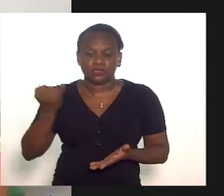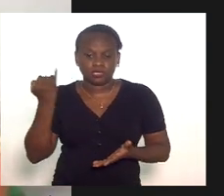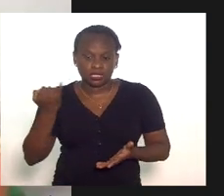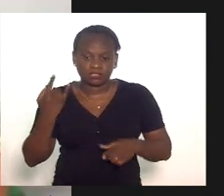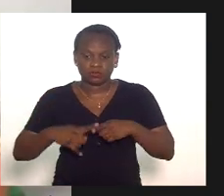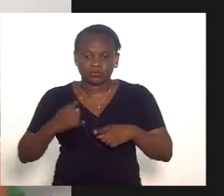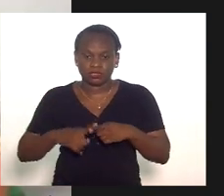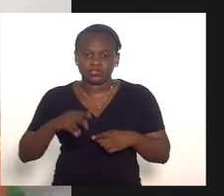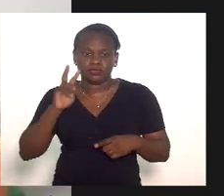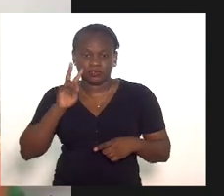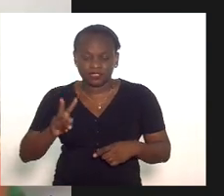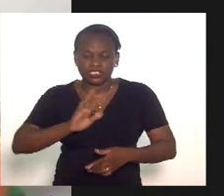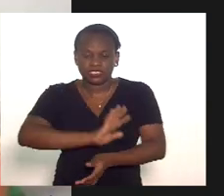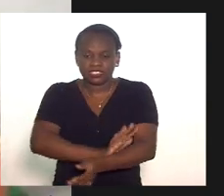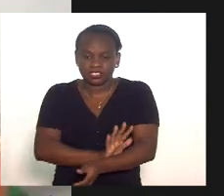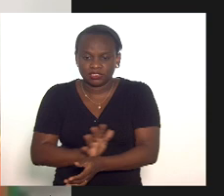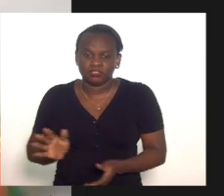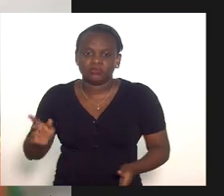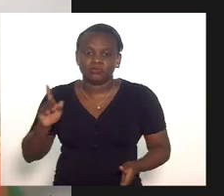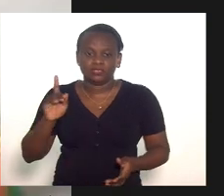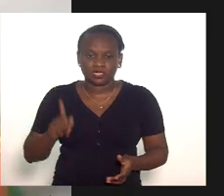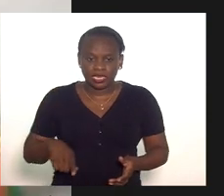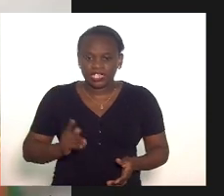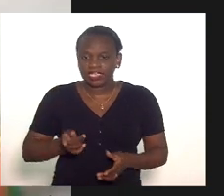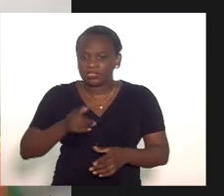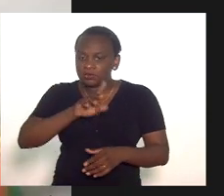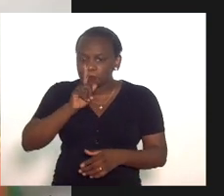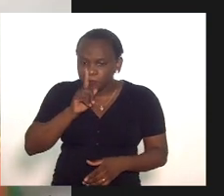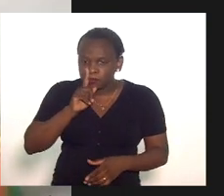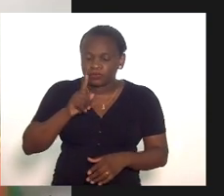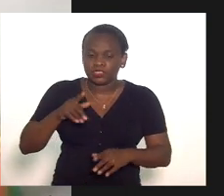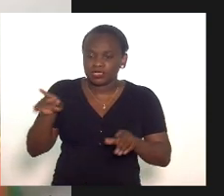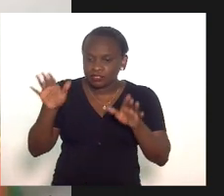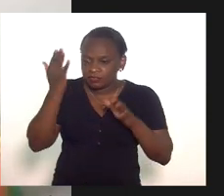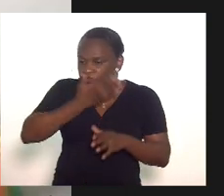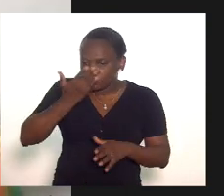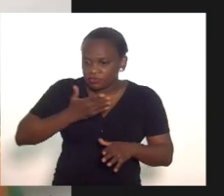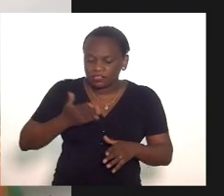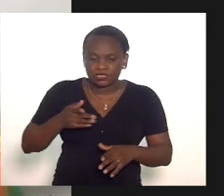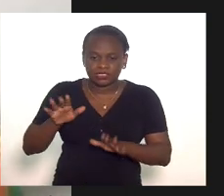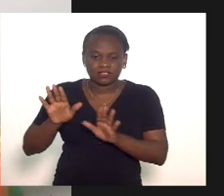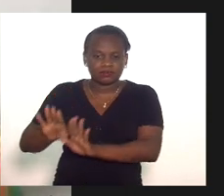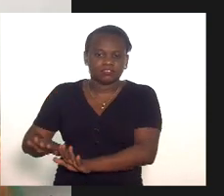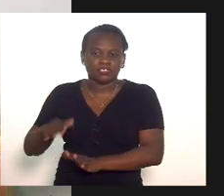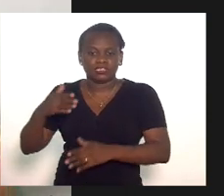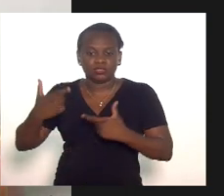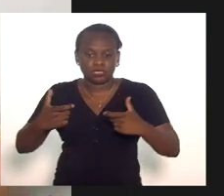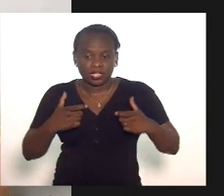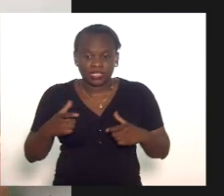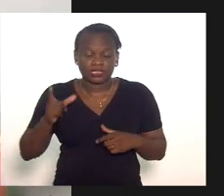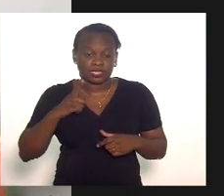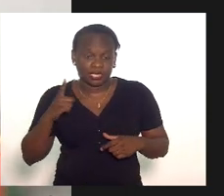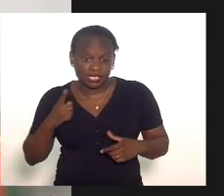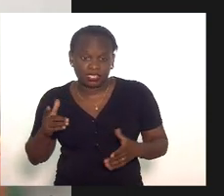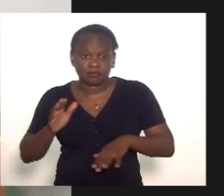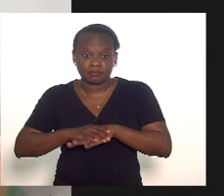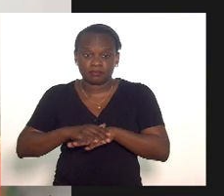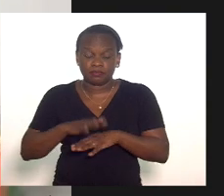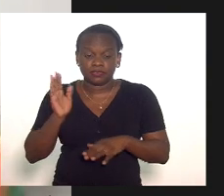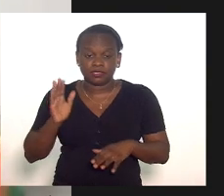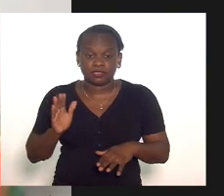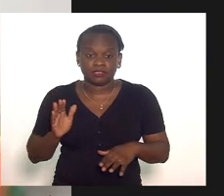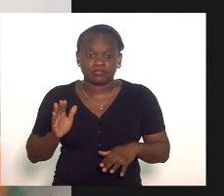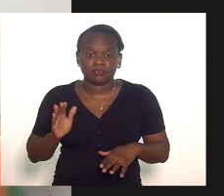se a gente vê que o racismo ele é silenciado invisibilizado nas cidades que tem mais